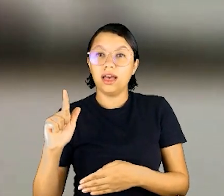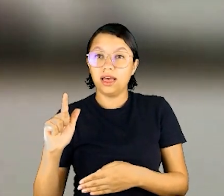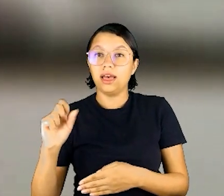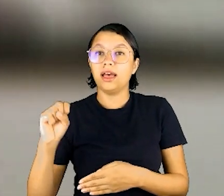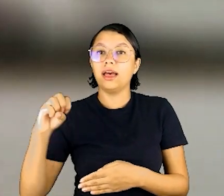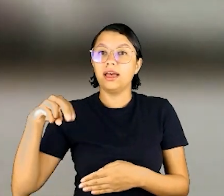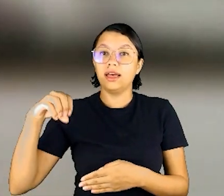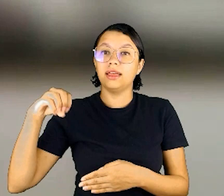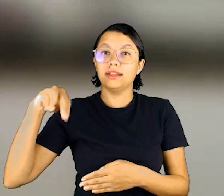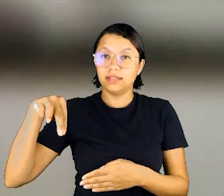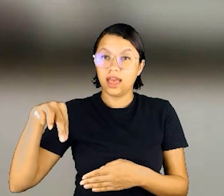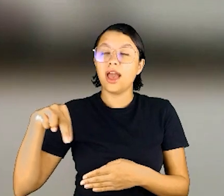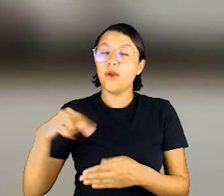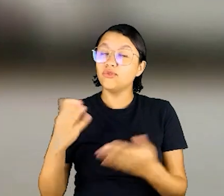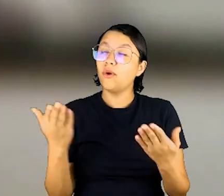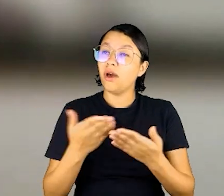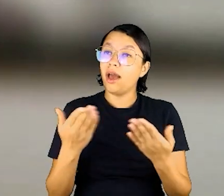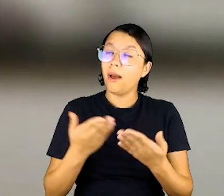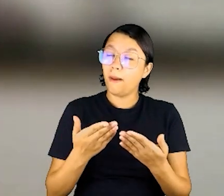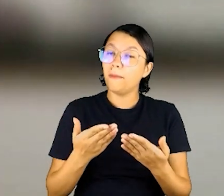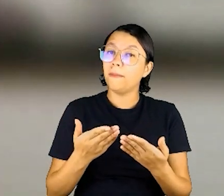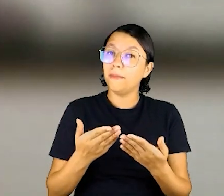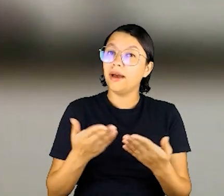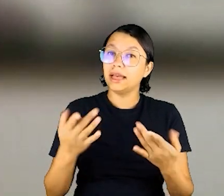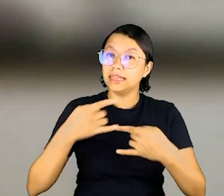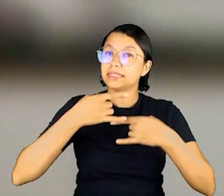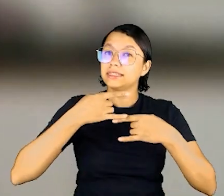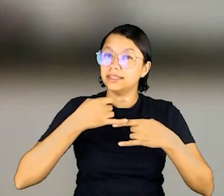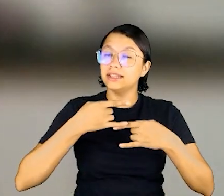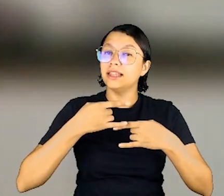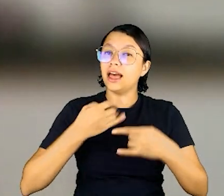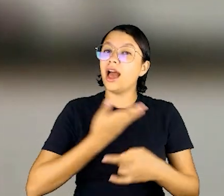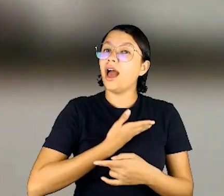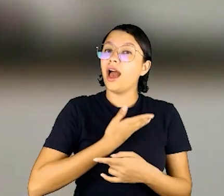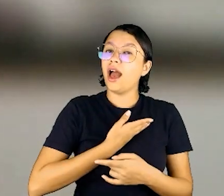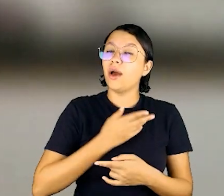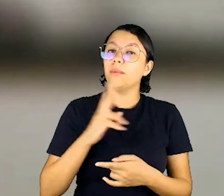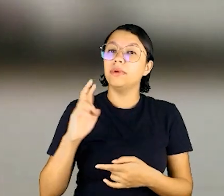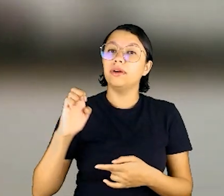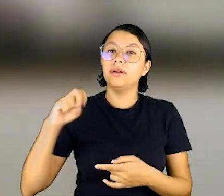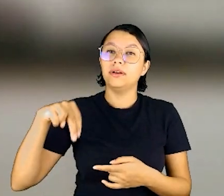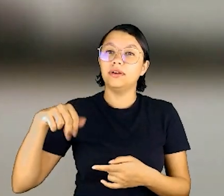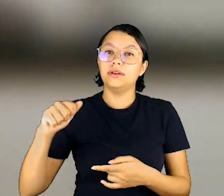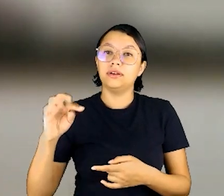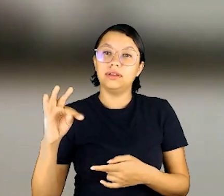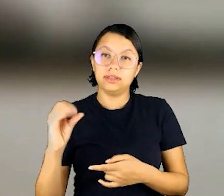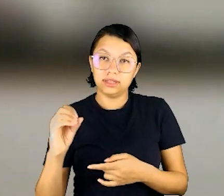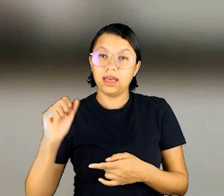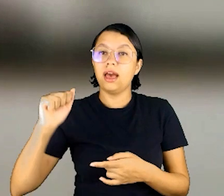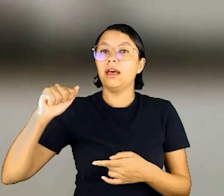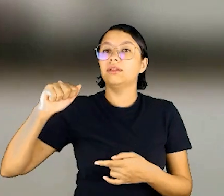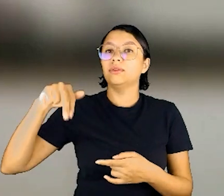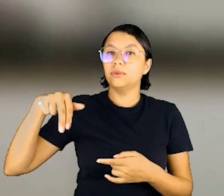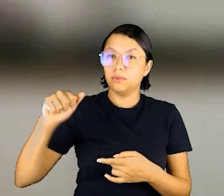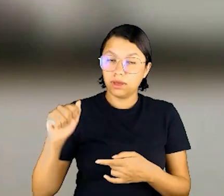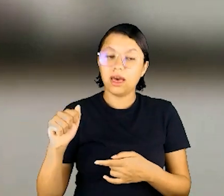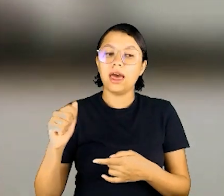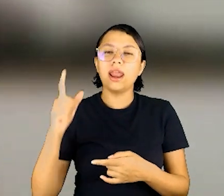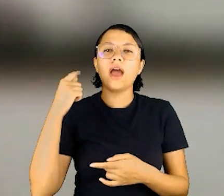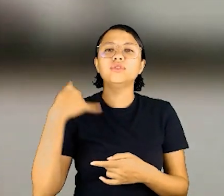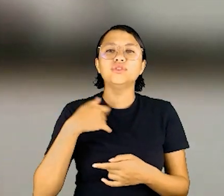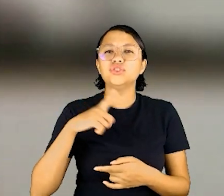Alves, que nos prestigia também nessa live, o colega Renato Nigro e Analia.